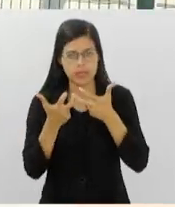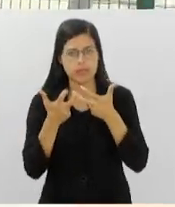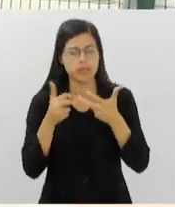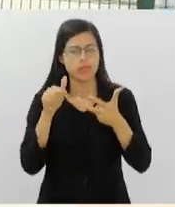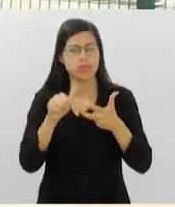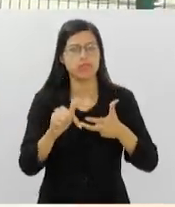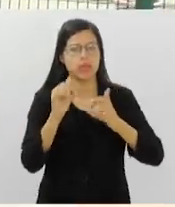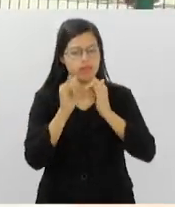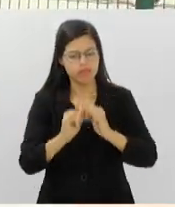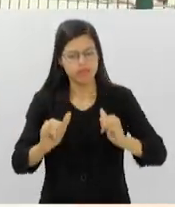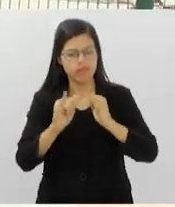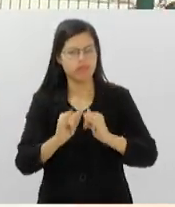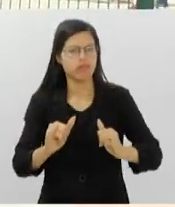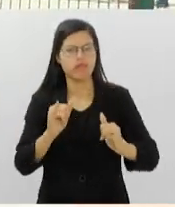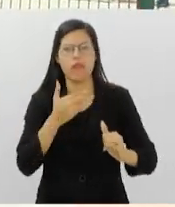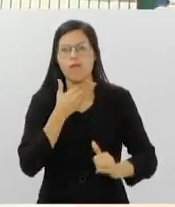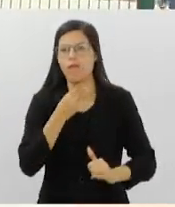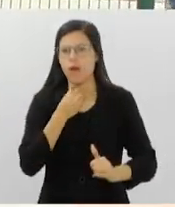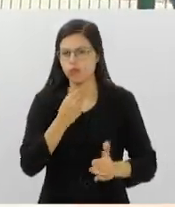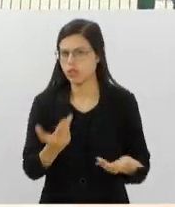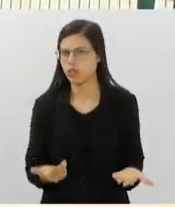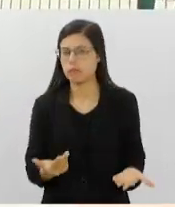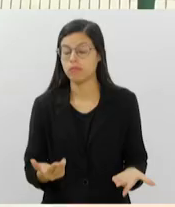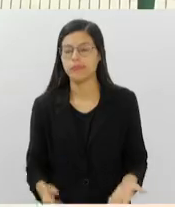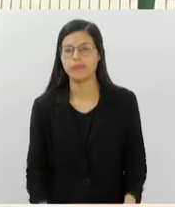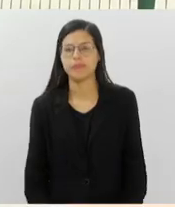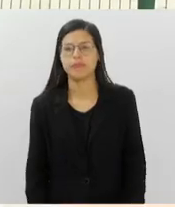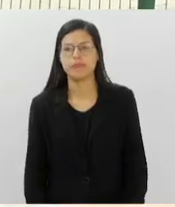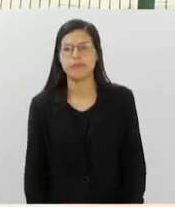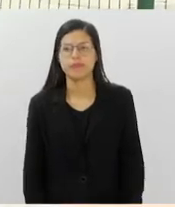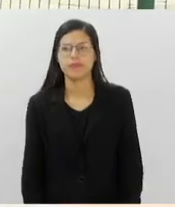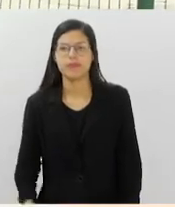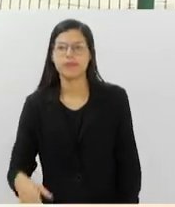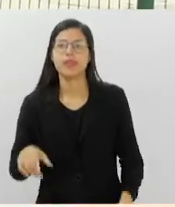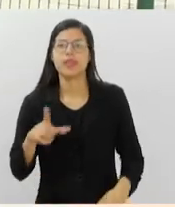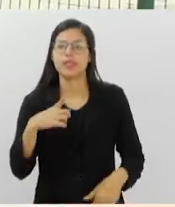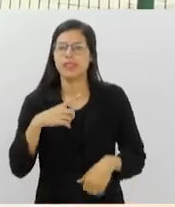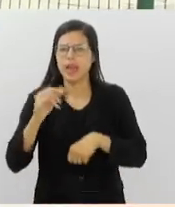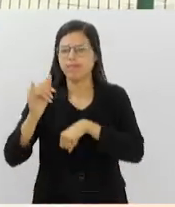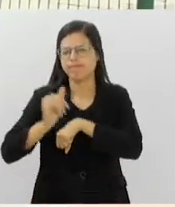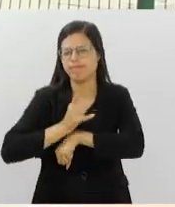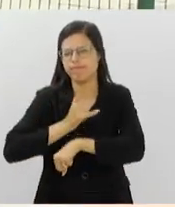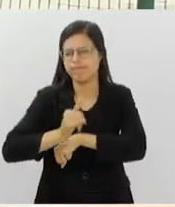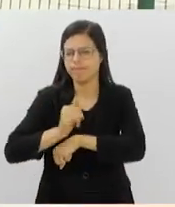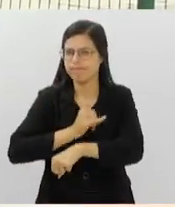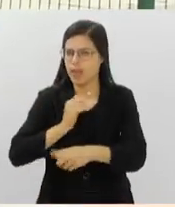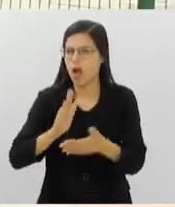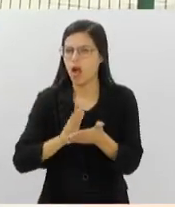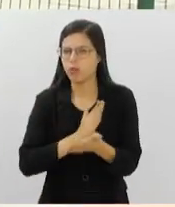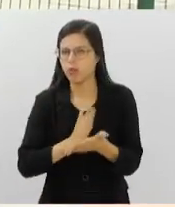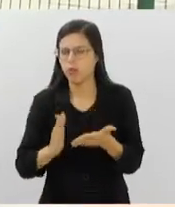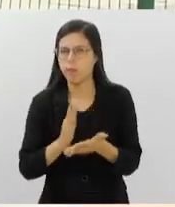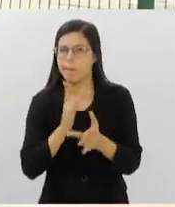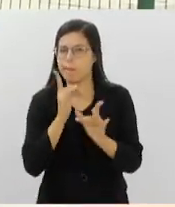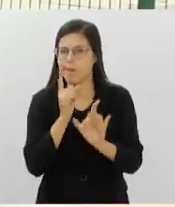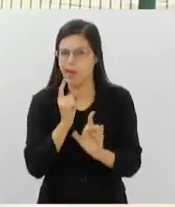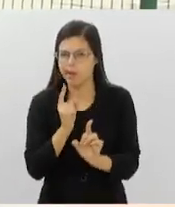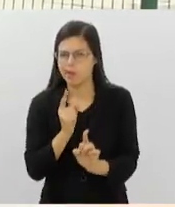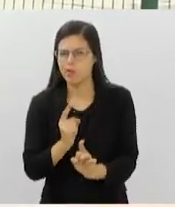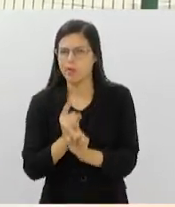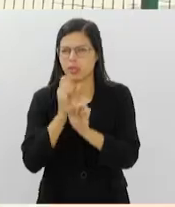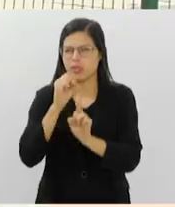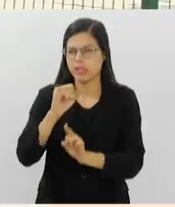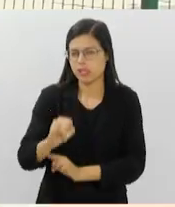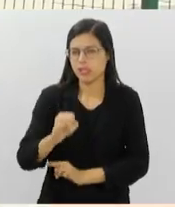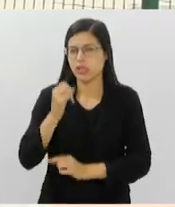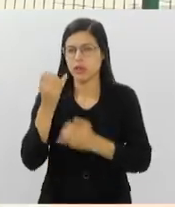que a notícia é infundada? É, tem um conjunto de estratégias que a gente usa para poder identificar se uma informação ela